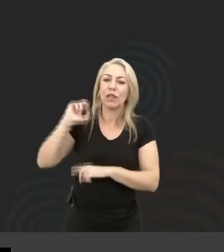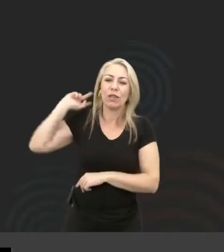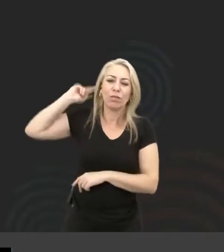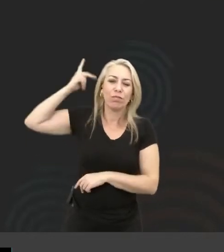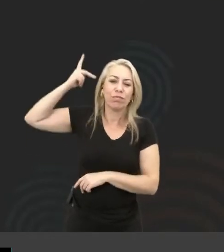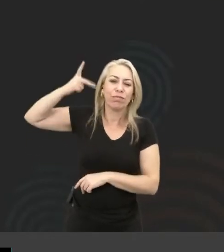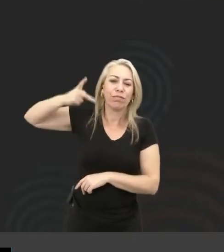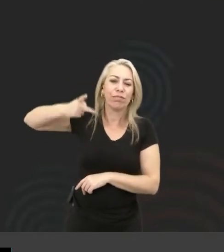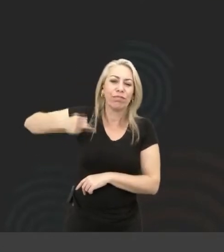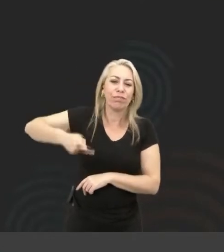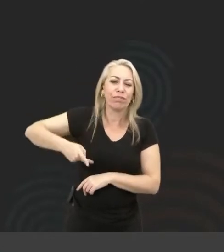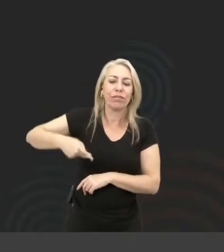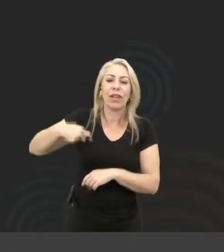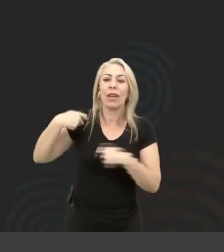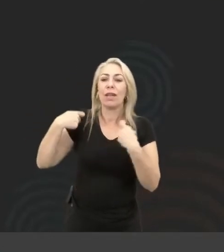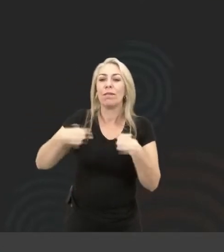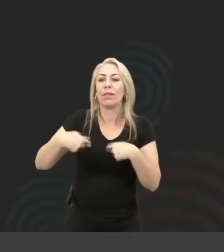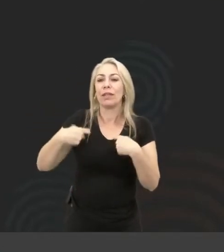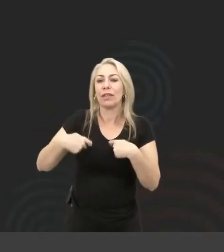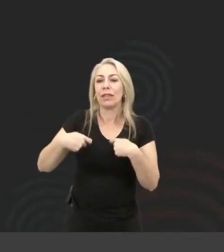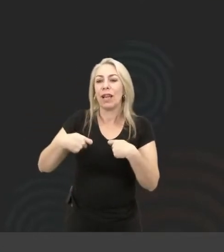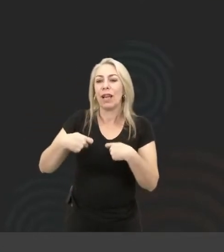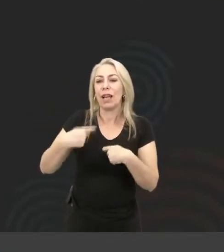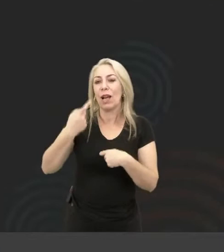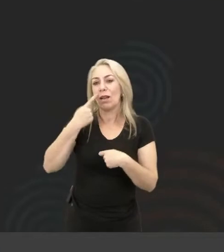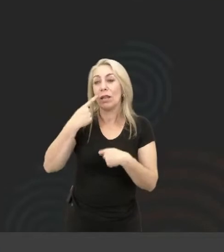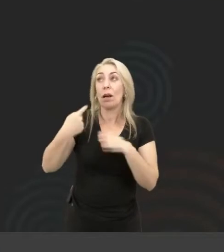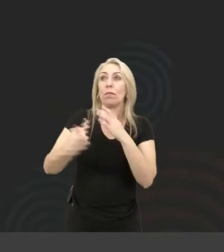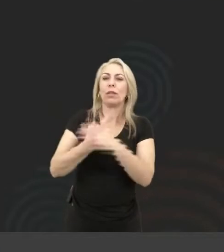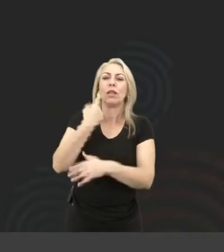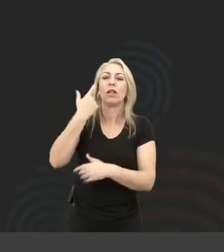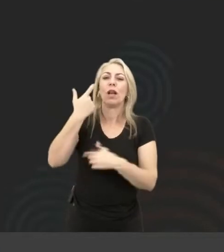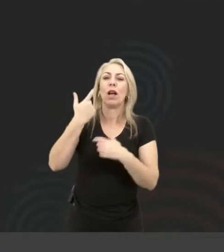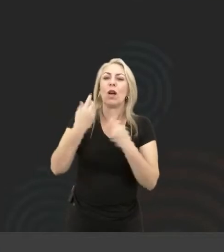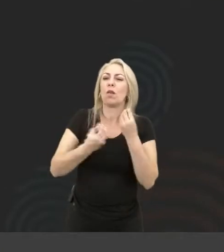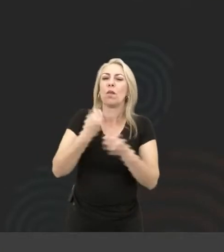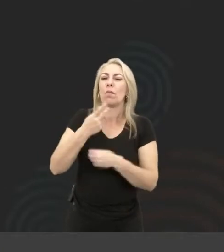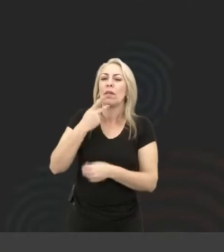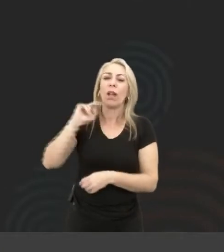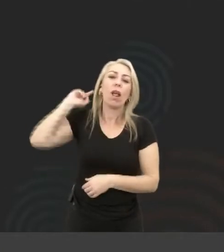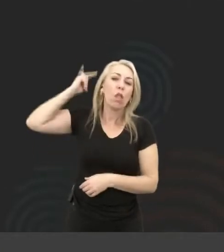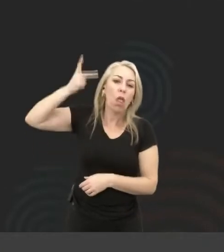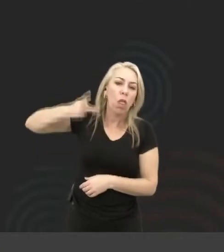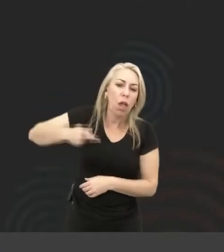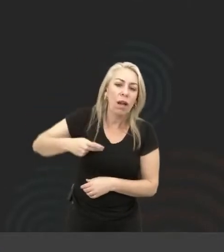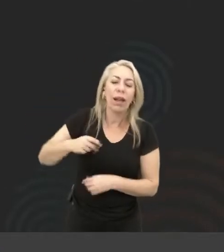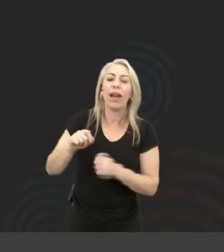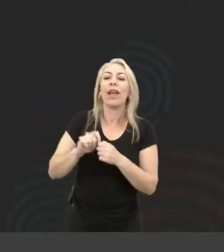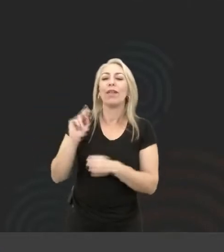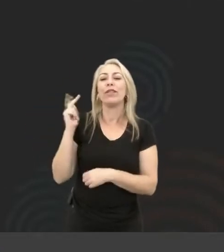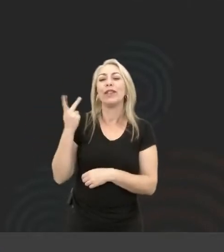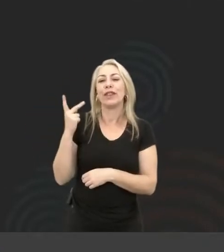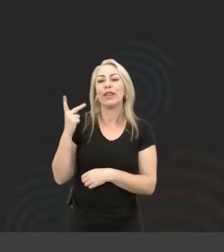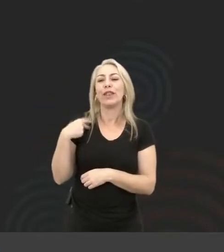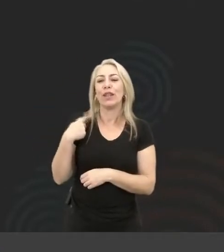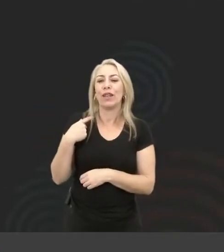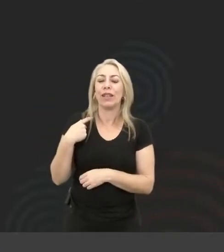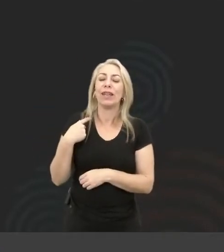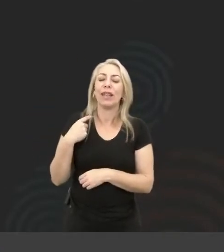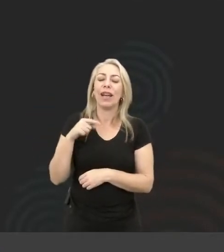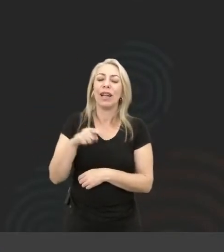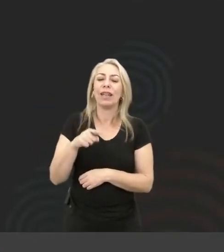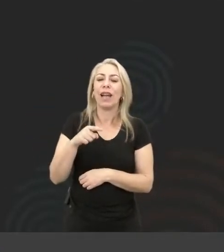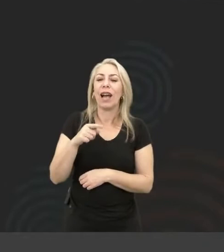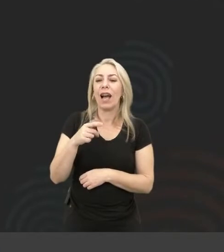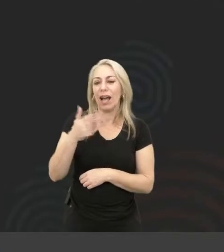historicamente, precisar, gente, vamos lá, vocês devem estar perguntando junto, mas esse cara fala história o tempo todo. Eu fiz história na Universidade Federal Fluminense,